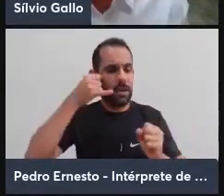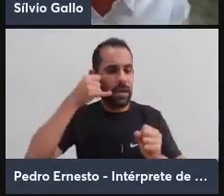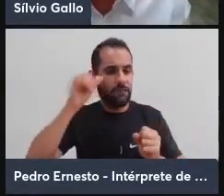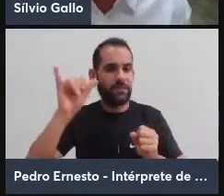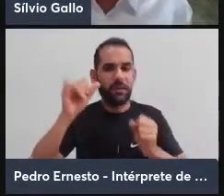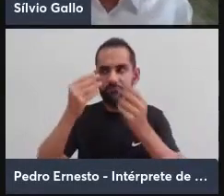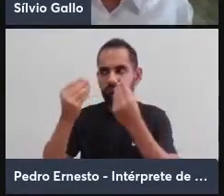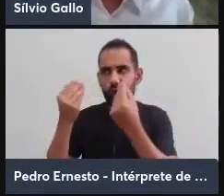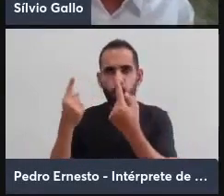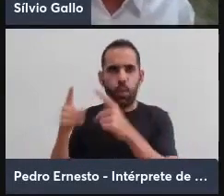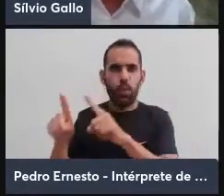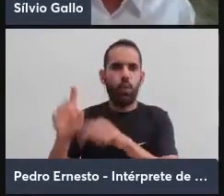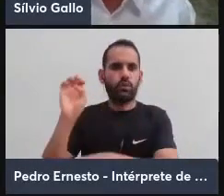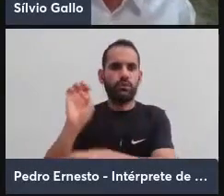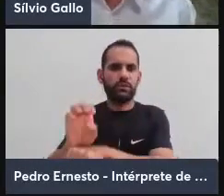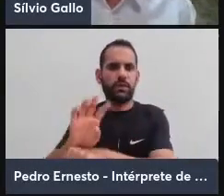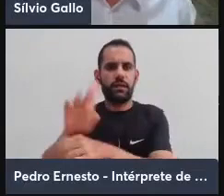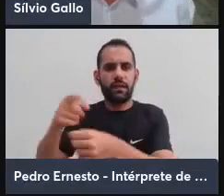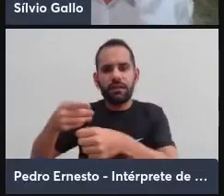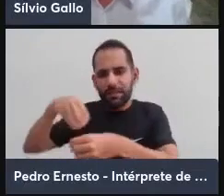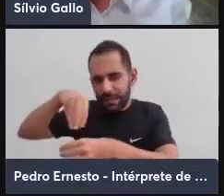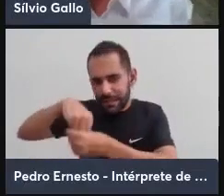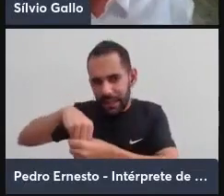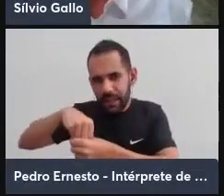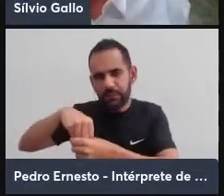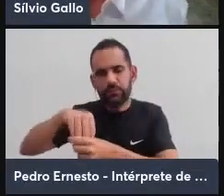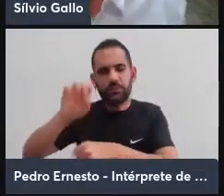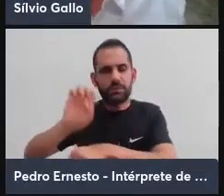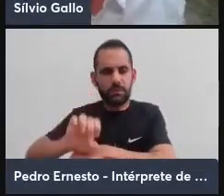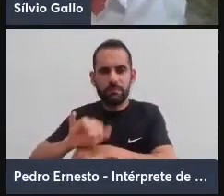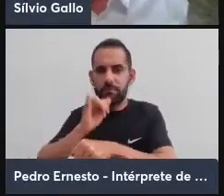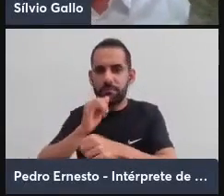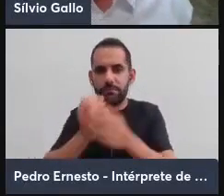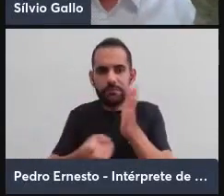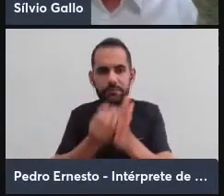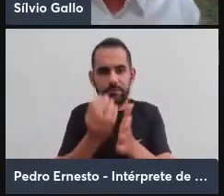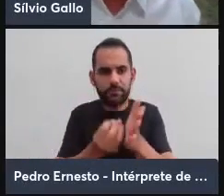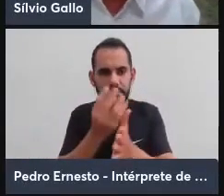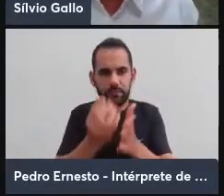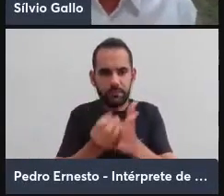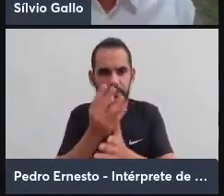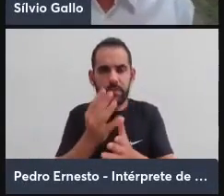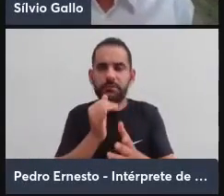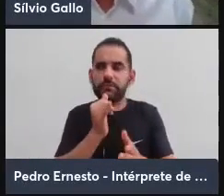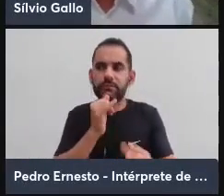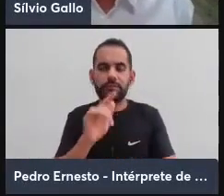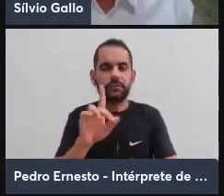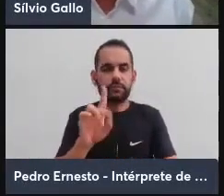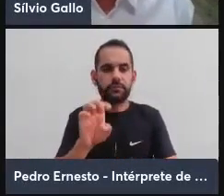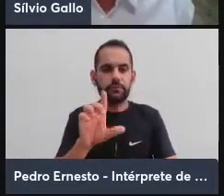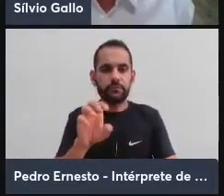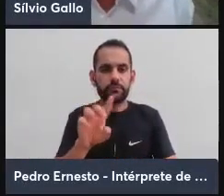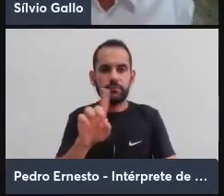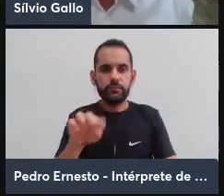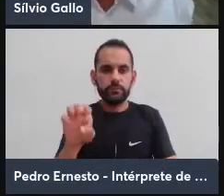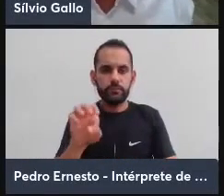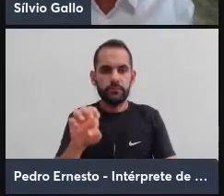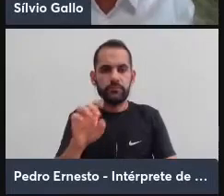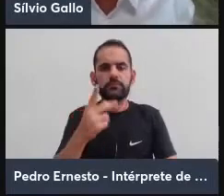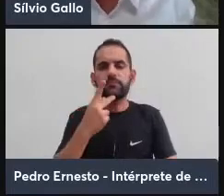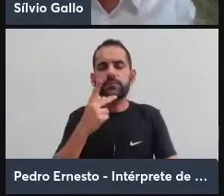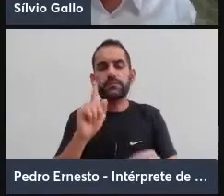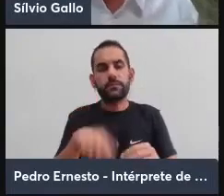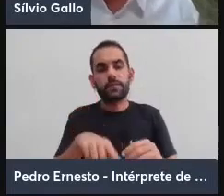desde o interior mesmo do Estado, produzindo aquilo que o Deleuze e o Gattahy chamam de máquina de guerra como